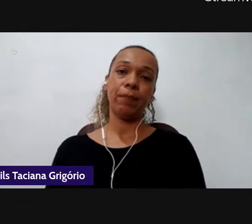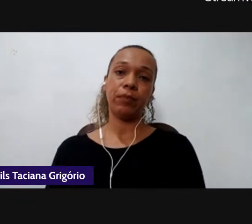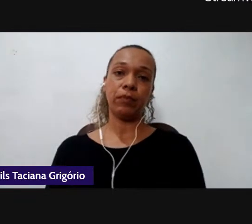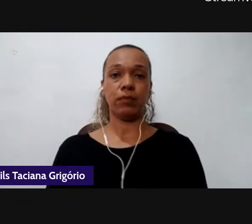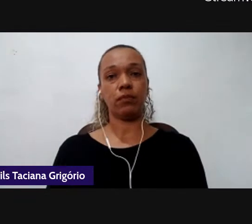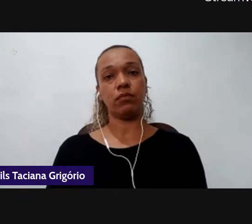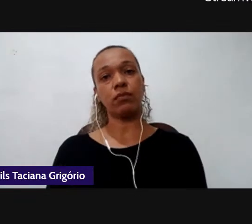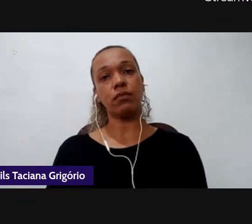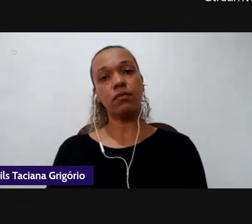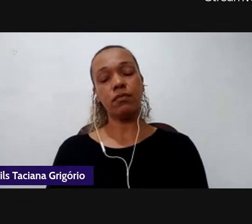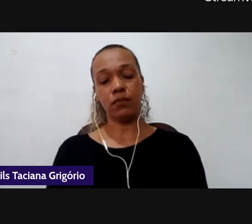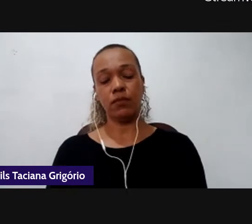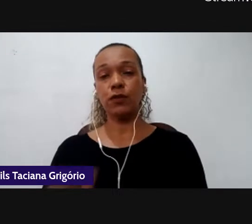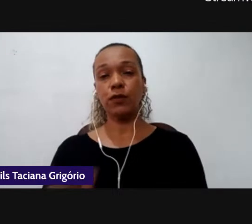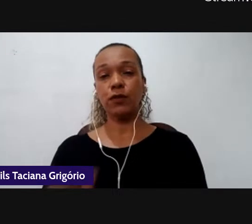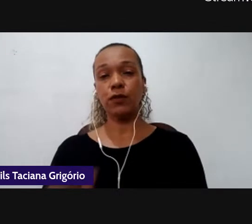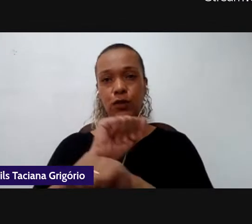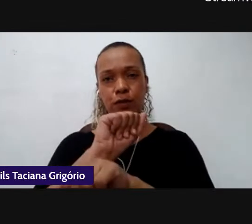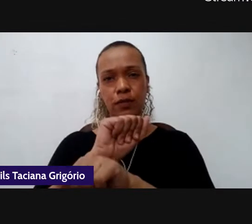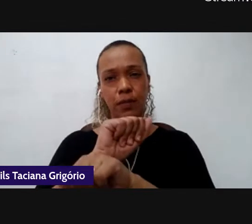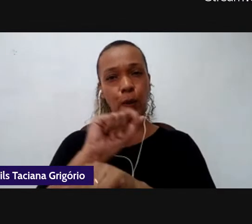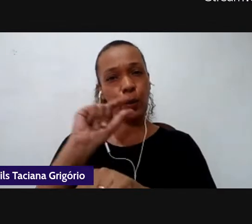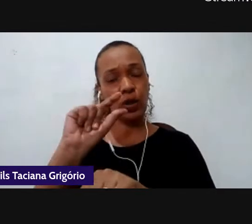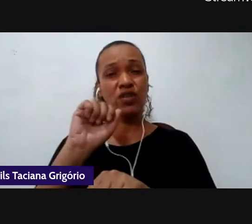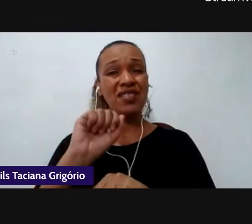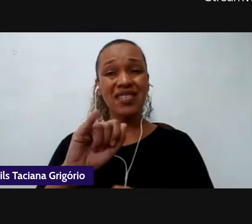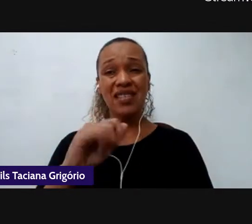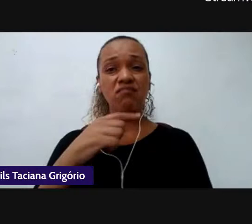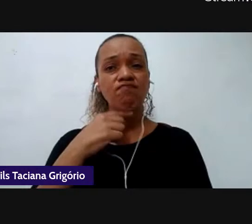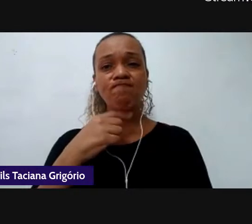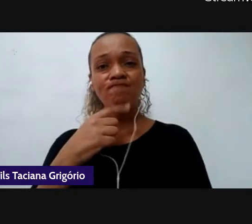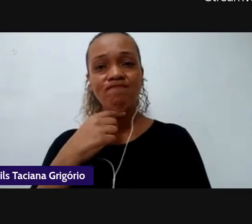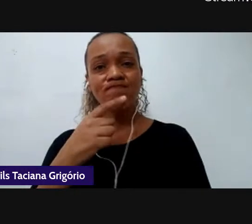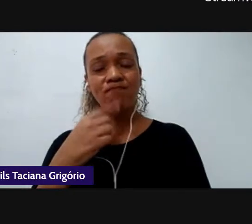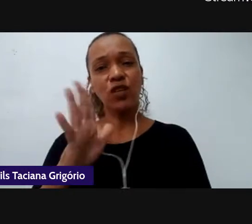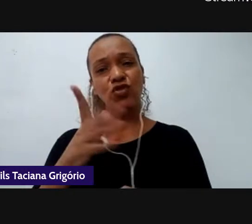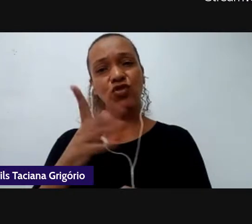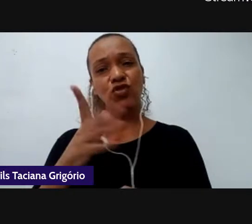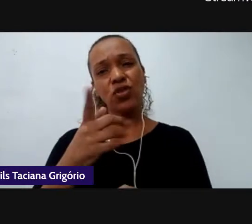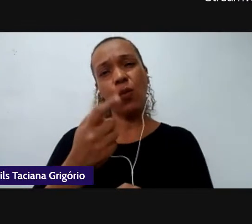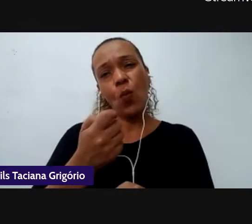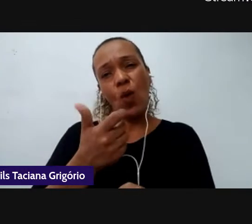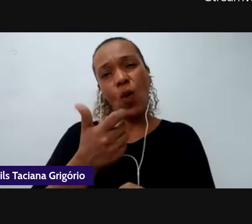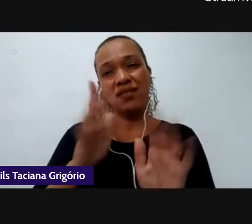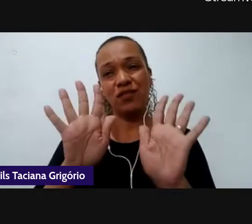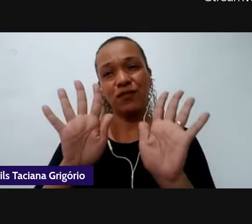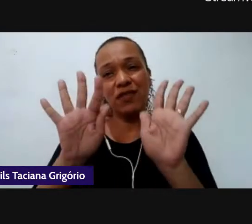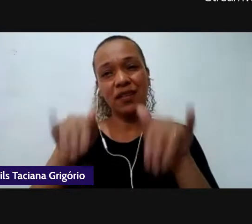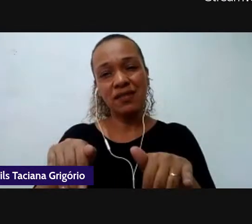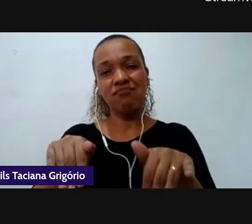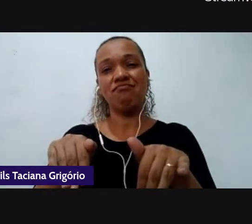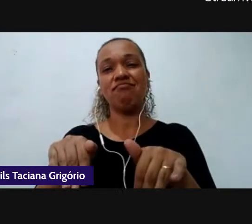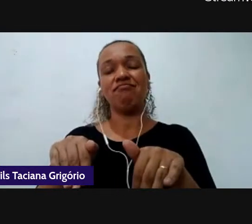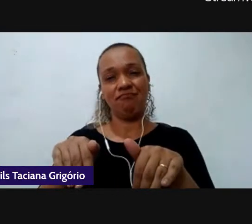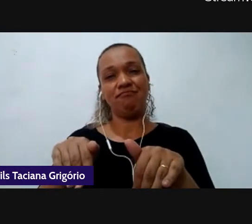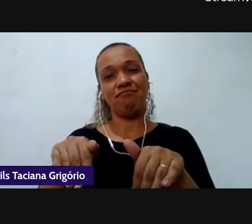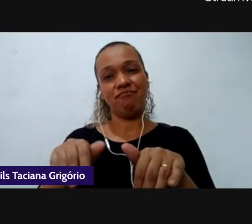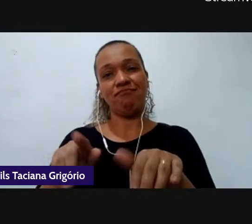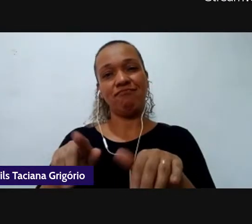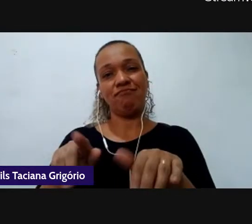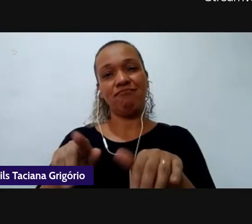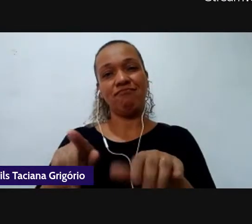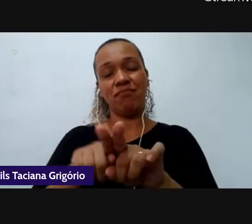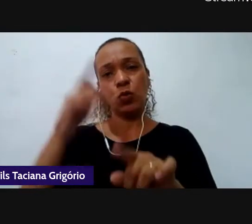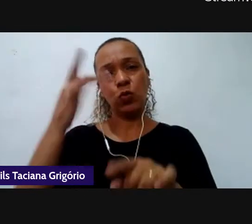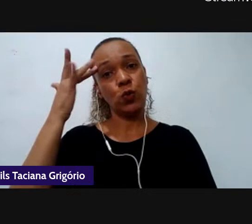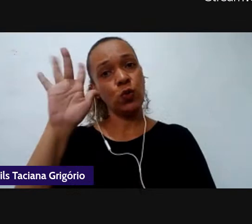vamos esperar um pouquinho se a gente não conseguiu retorno estamos próximos na finalização eu não sei se